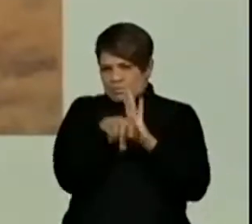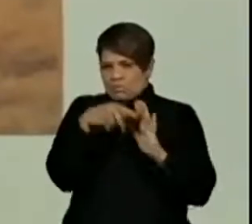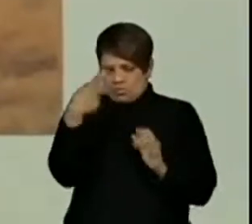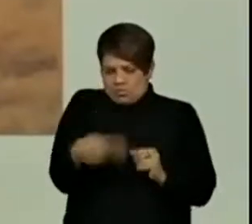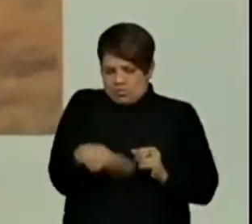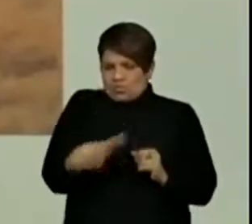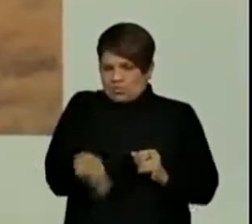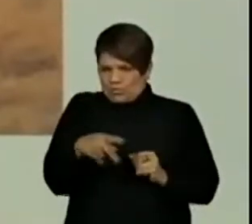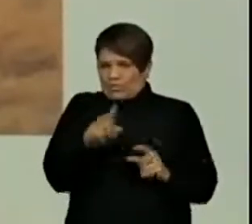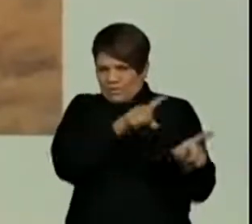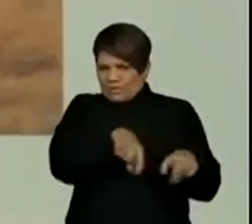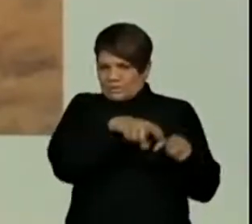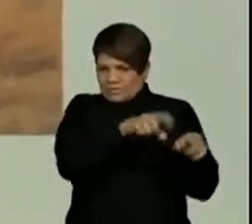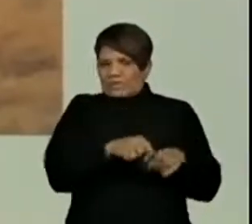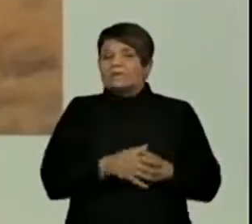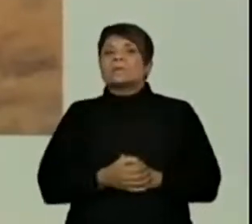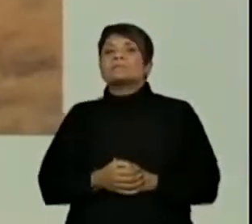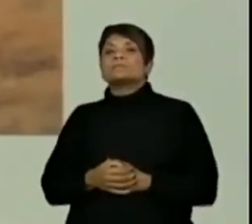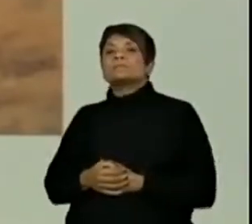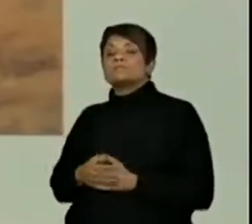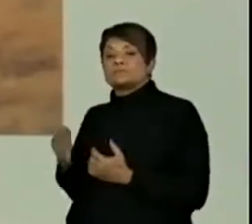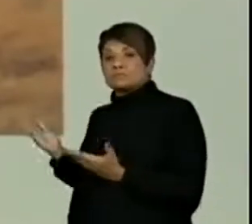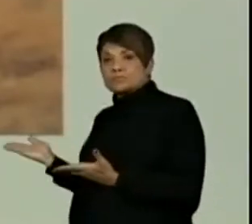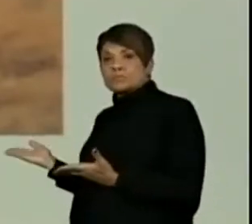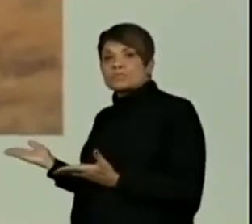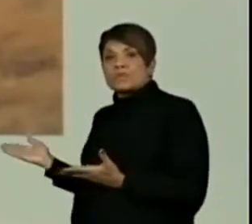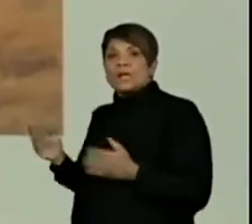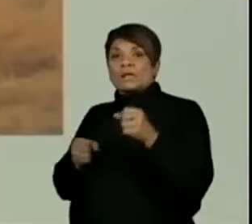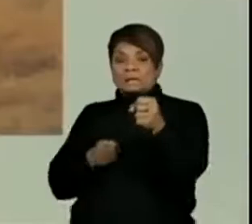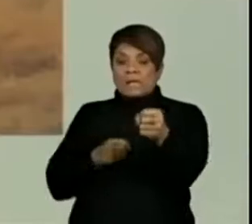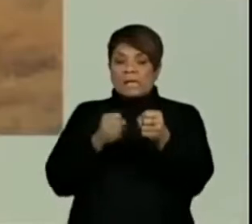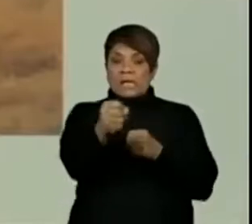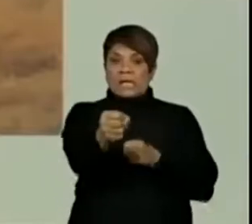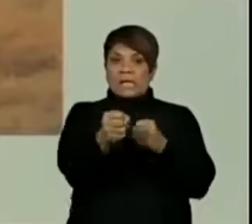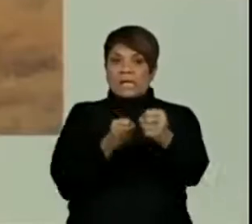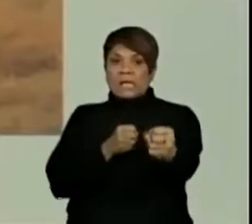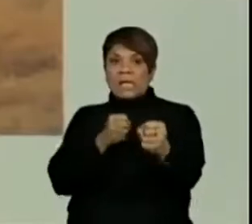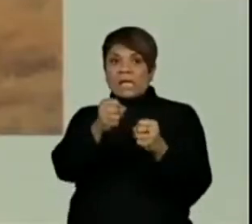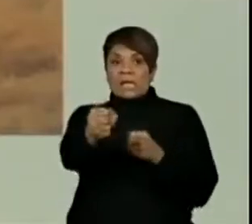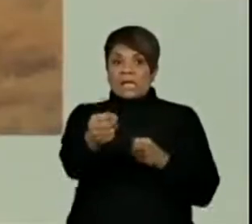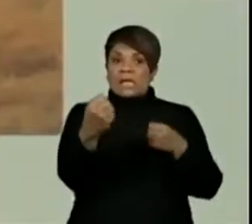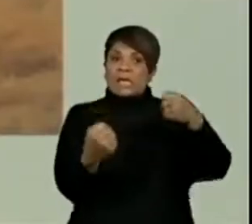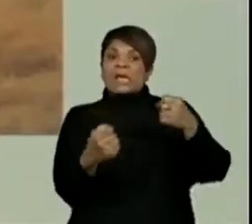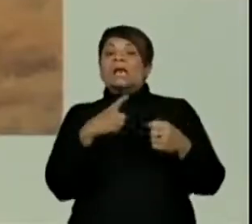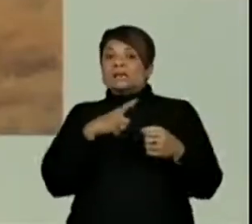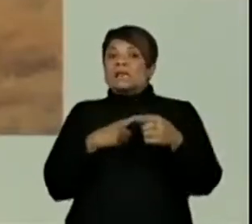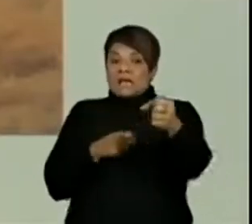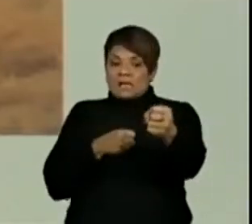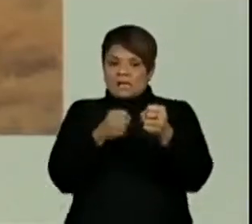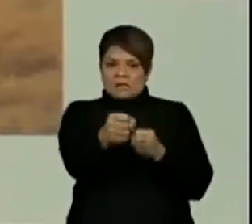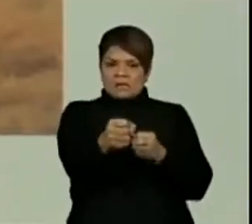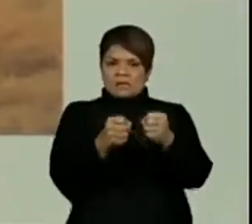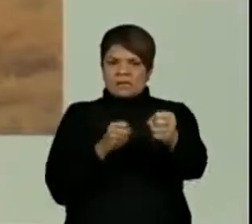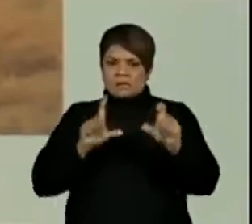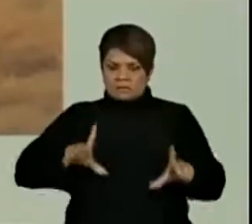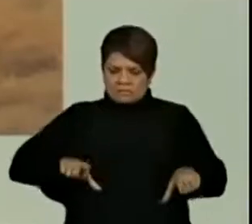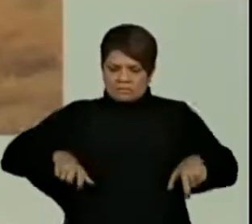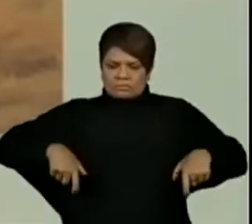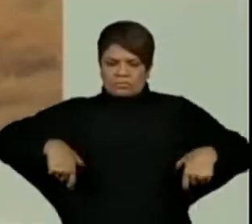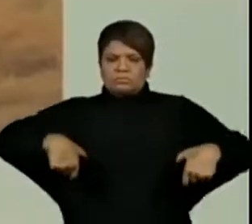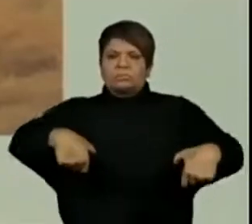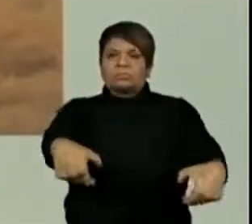ela está dirigindo. Ela está dirigindo. Esse trator é